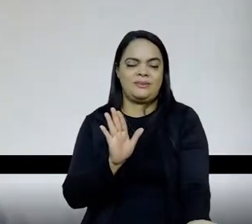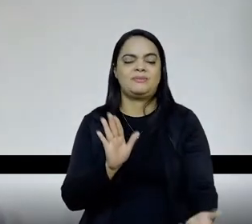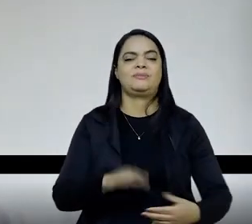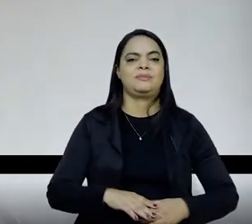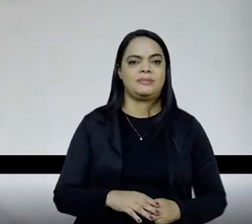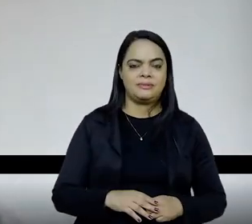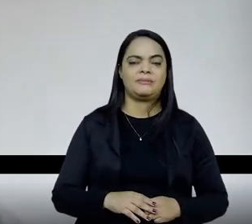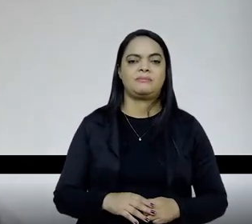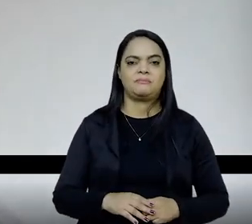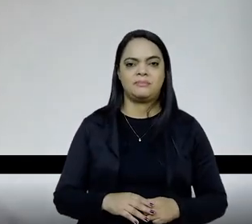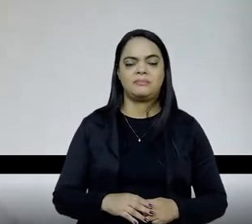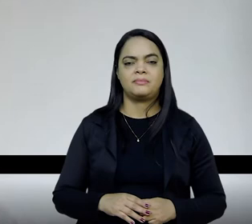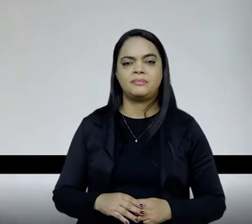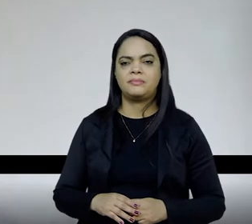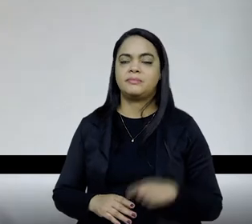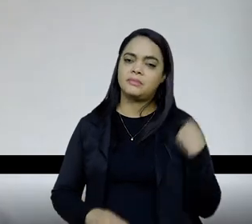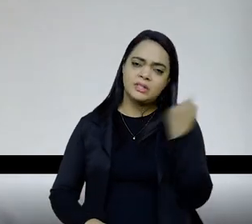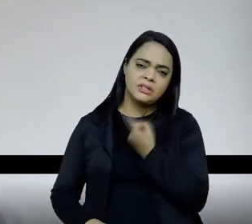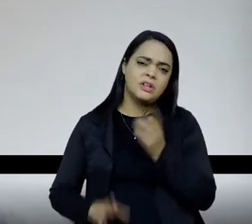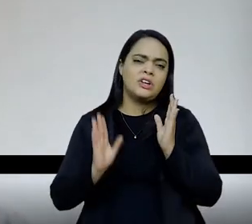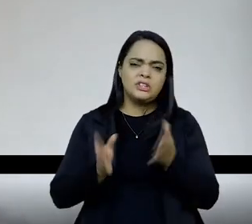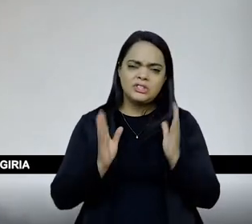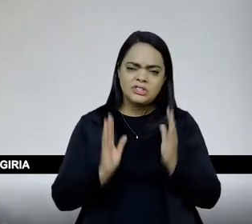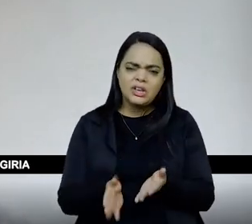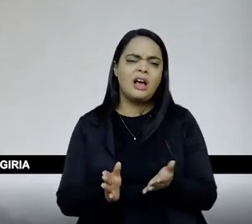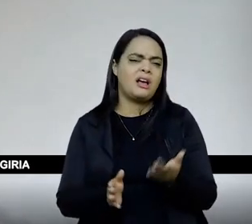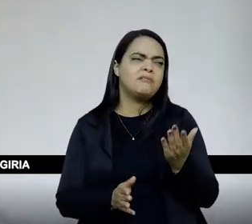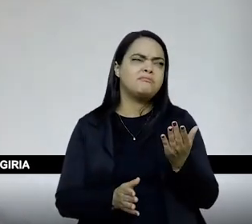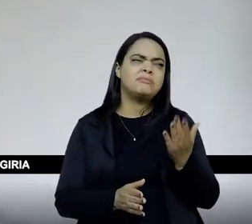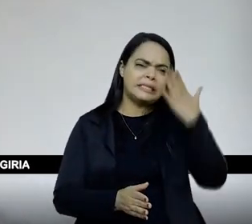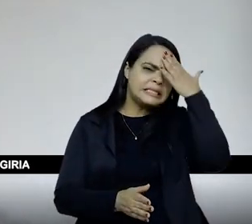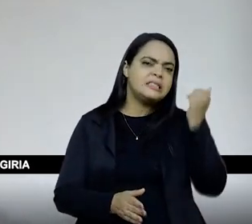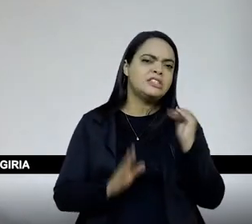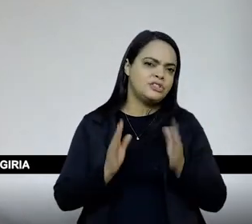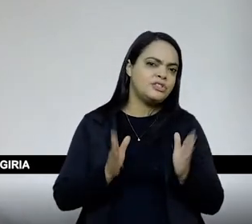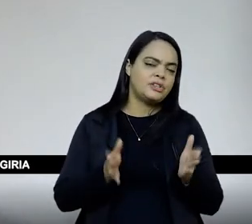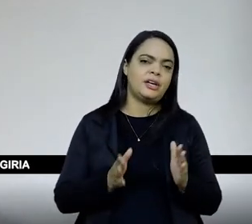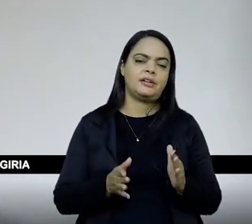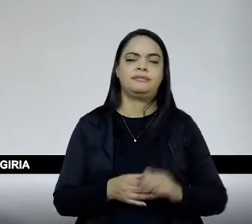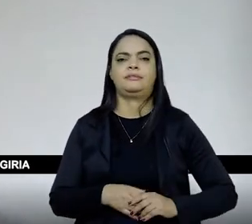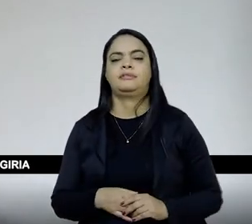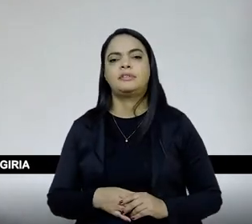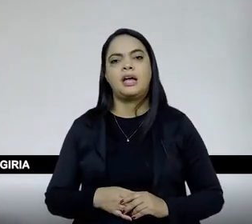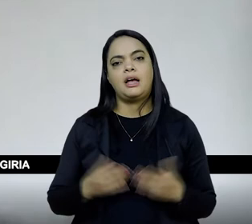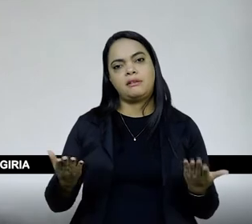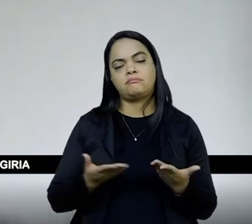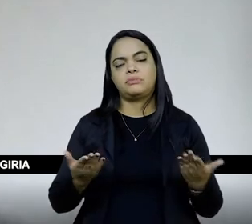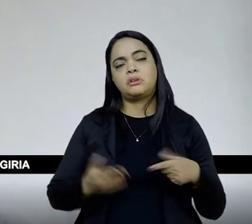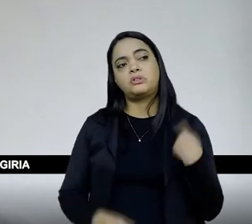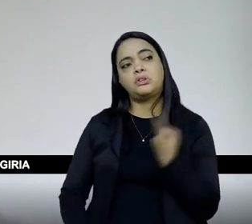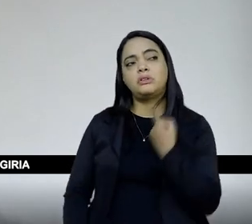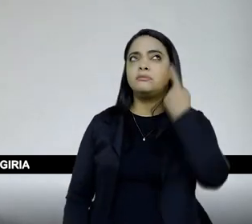veiculado, então, isso a gente já tinha claro, acho que isso só veio reforçando, inclusive na ideia de que o